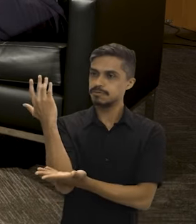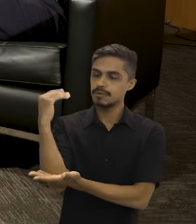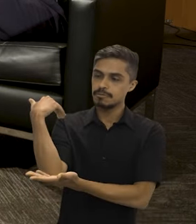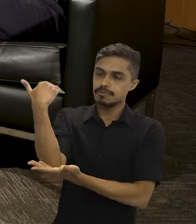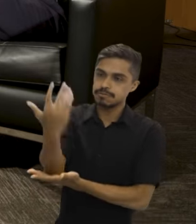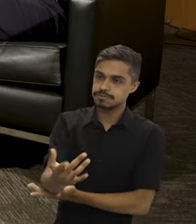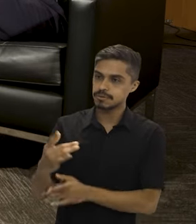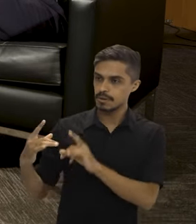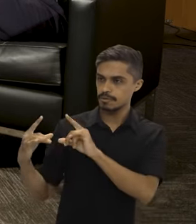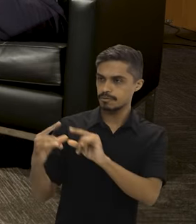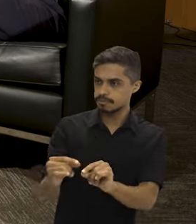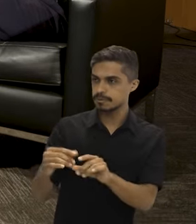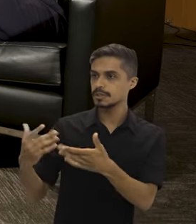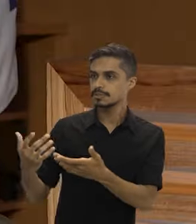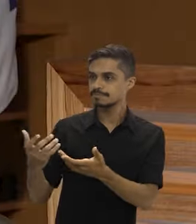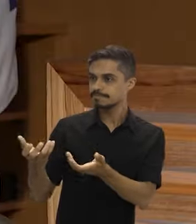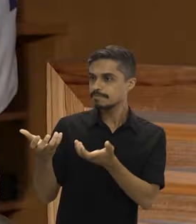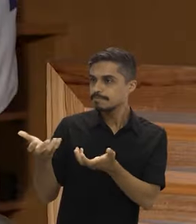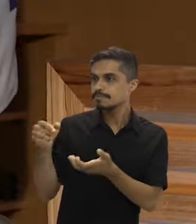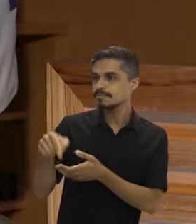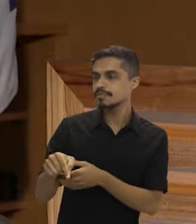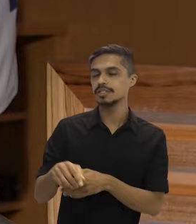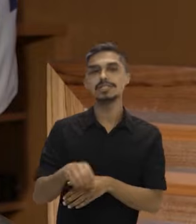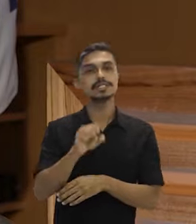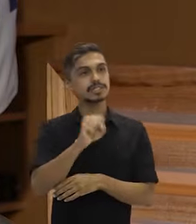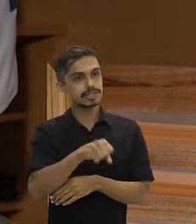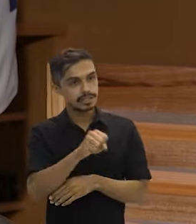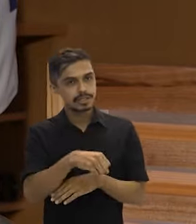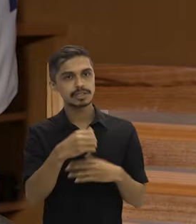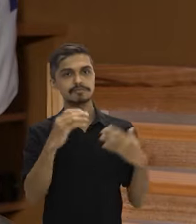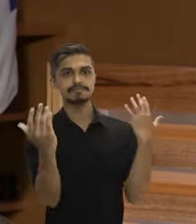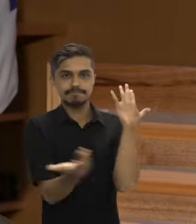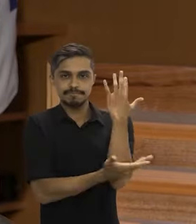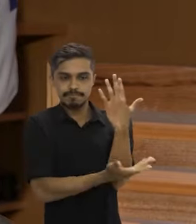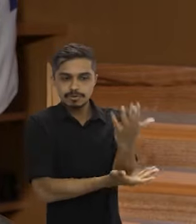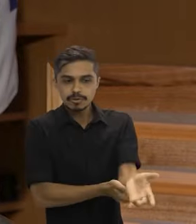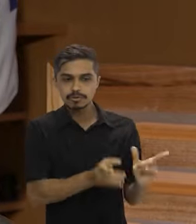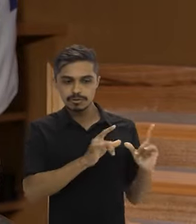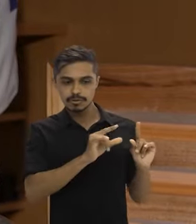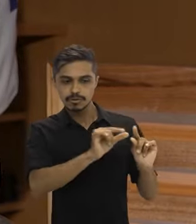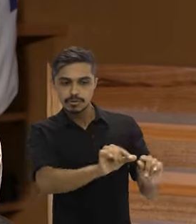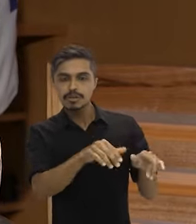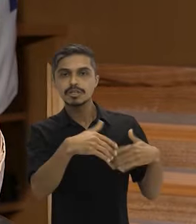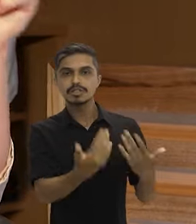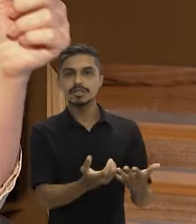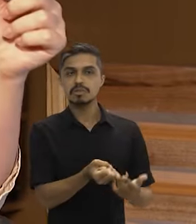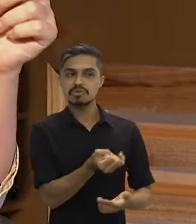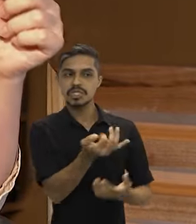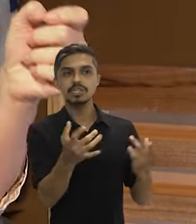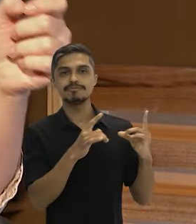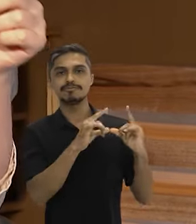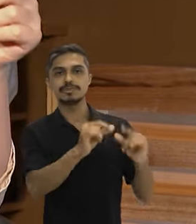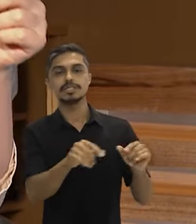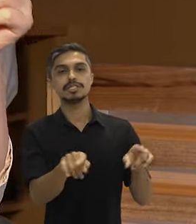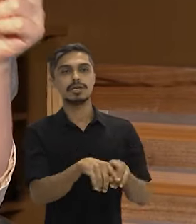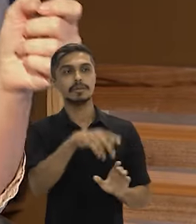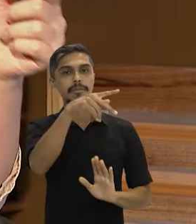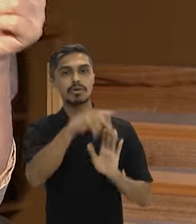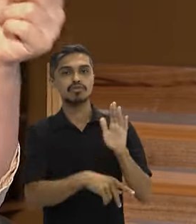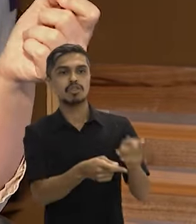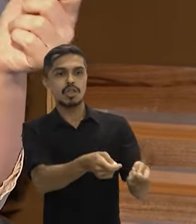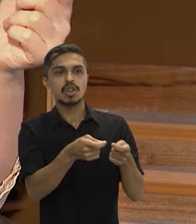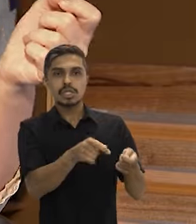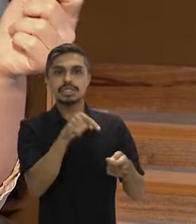desmatamento, ao combate ao desmatamento. São vinculadas ao combate ao desmatamento, são vinculadas ao plano de prevenção